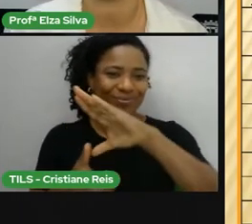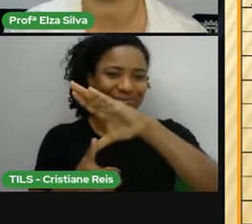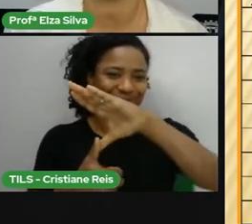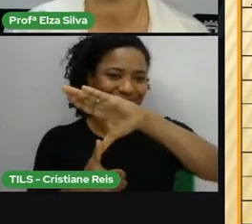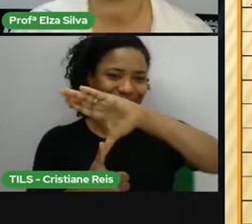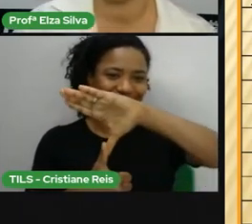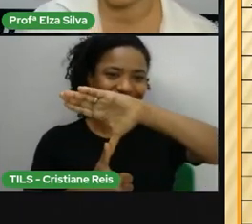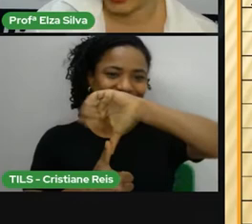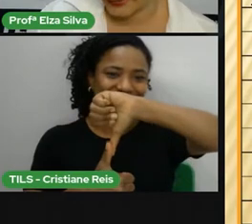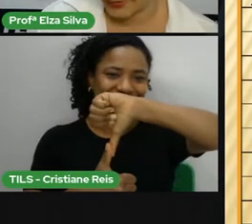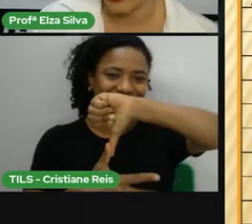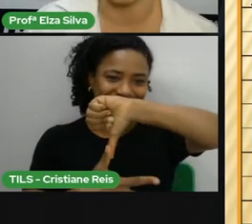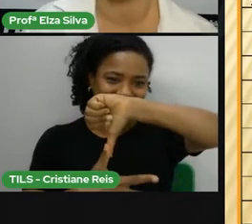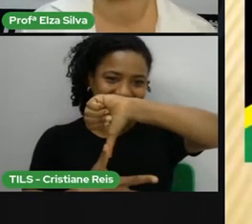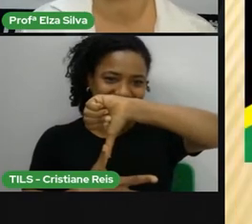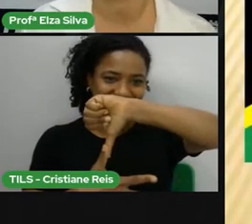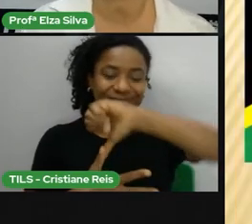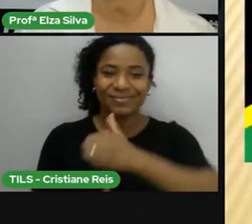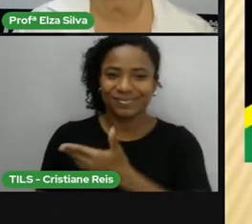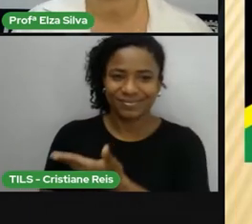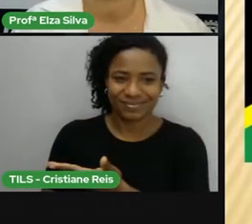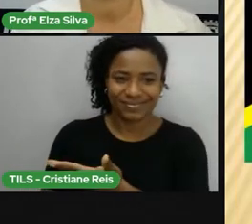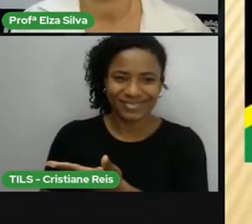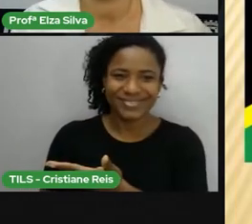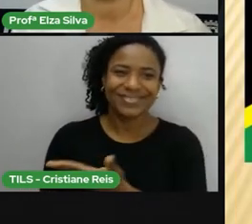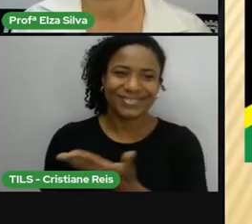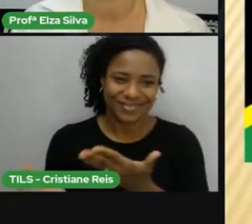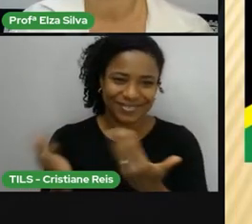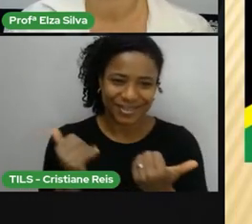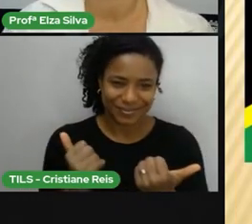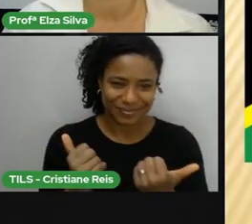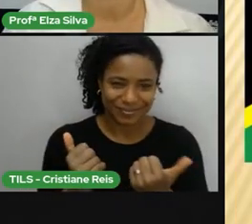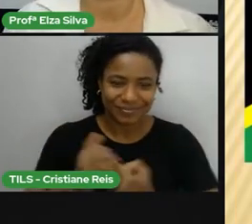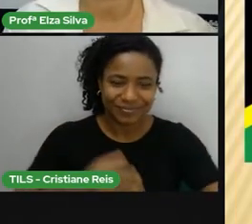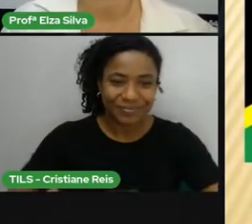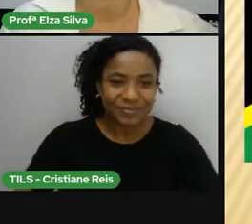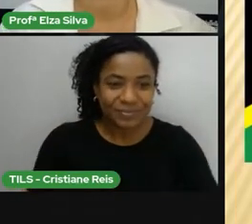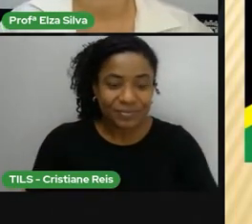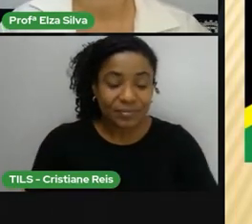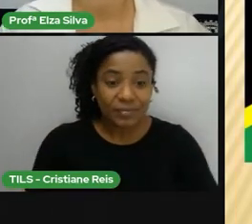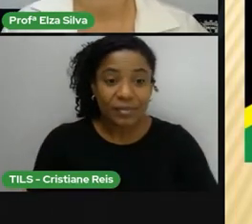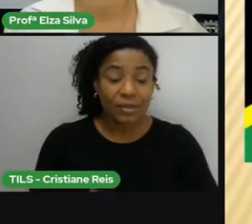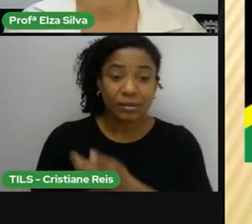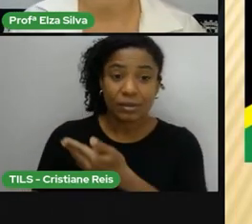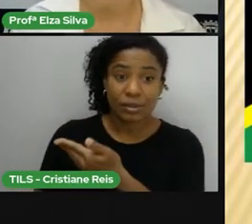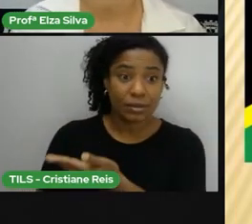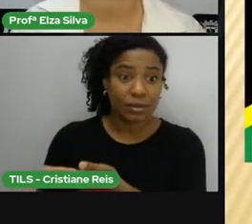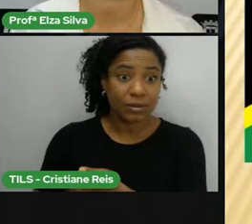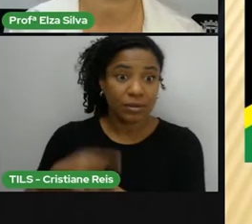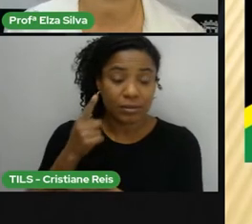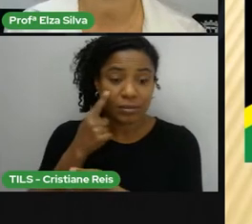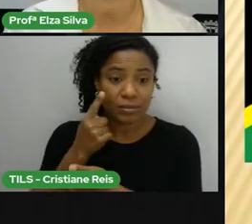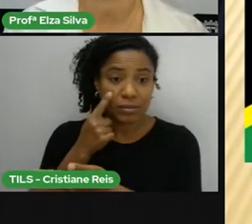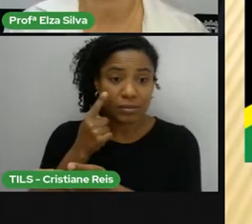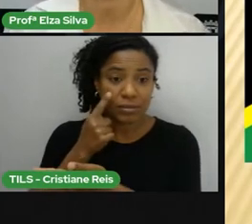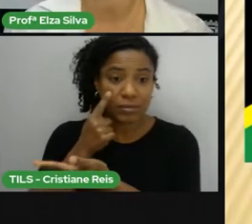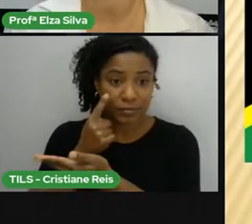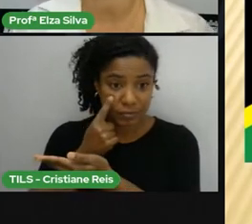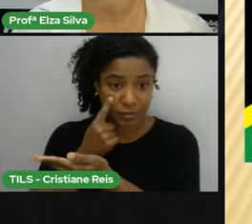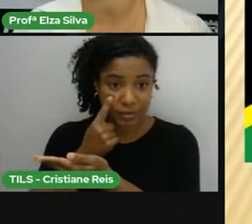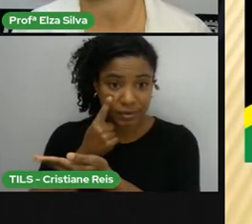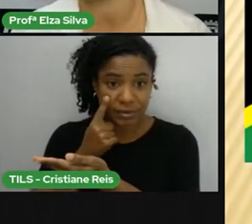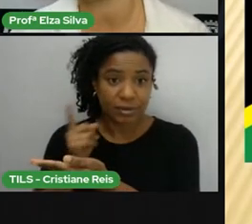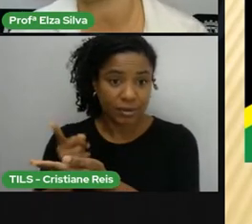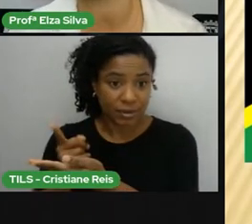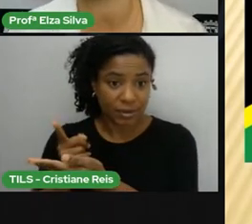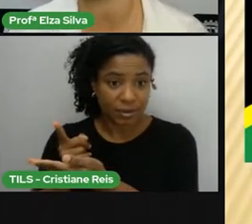Ok Let's go Aqui neste slide Eu quero que vocês visualizem E conheçam Um